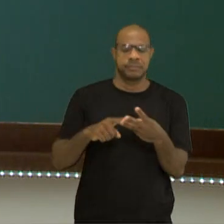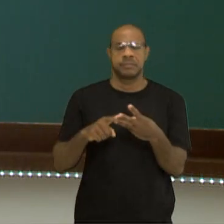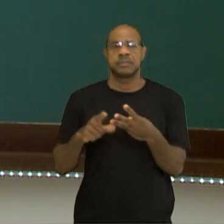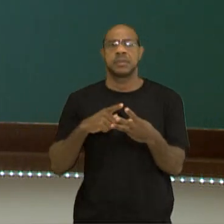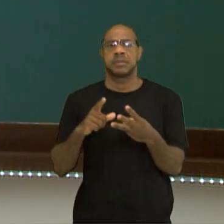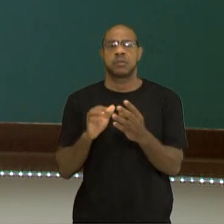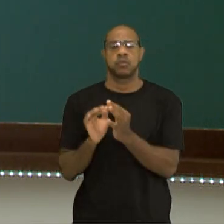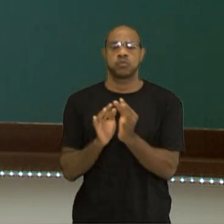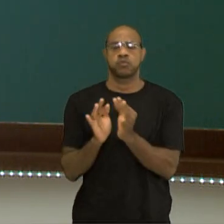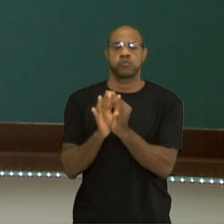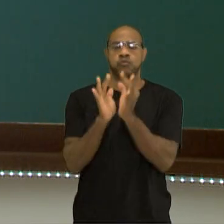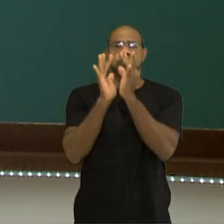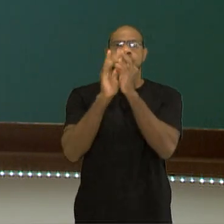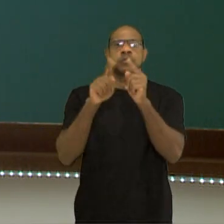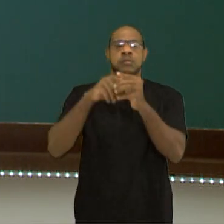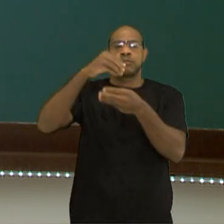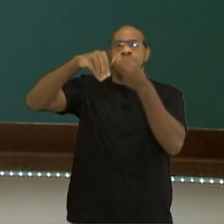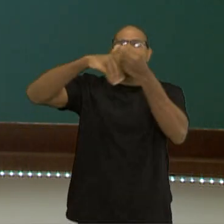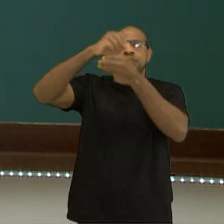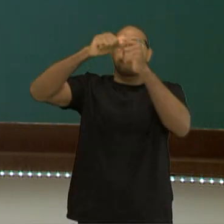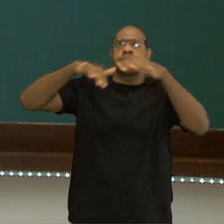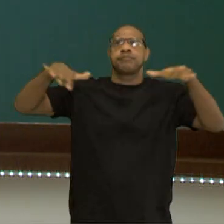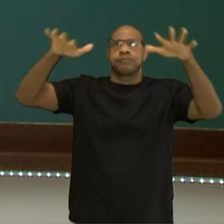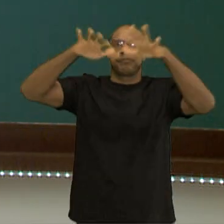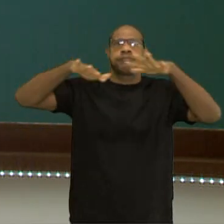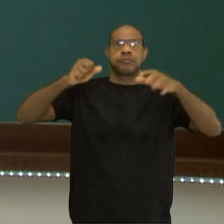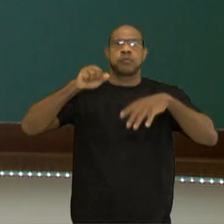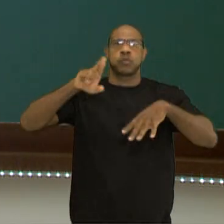que é o caso do ar atmosférico que está à nossa volta.